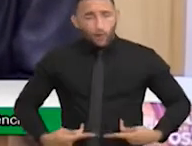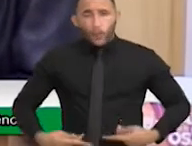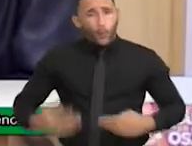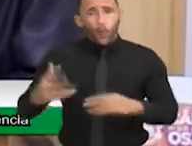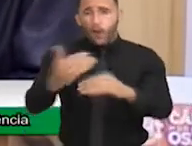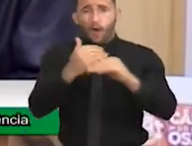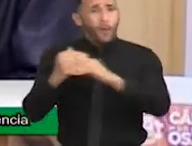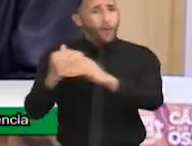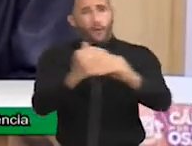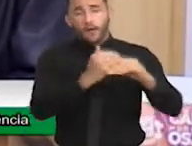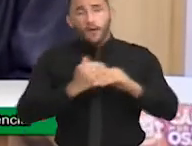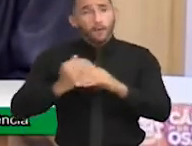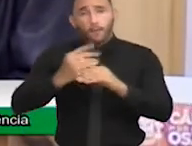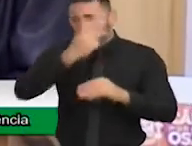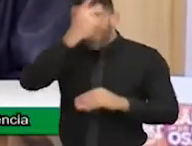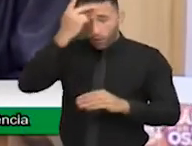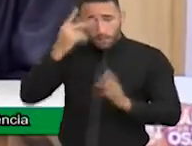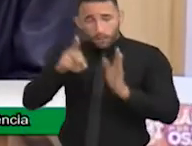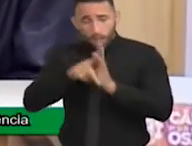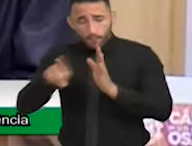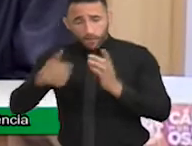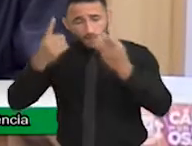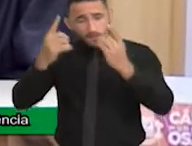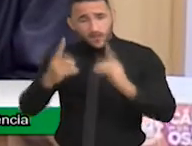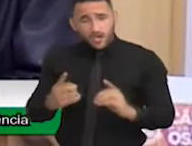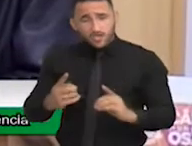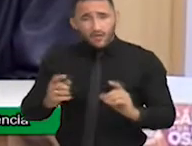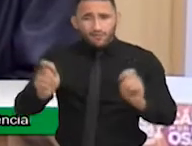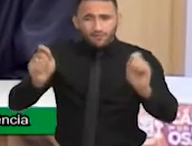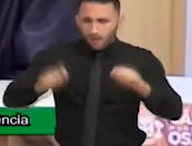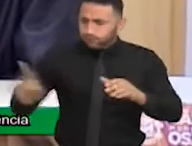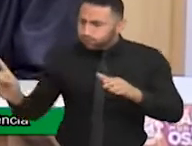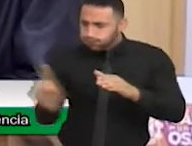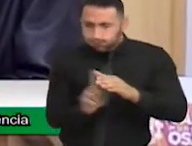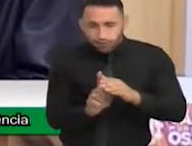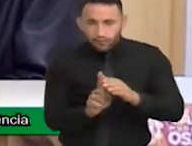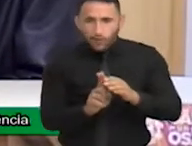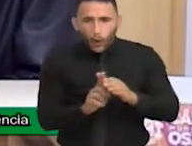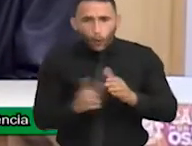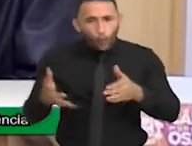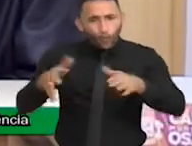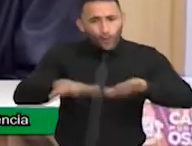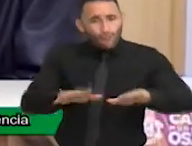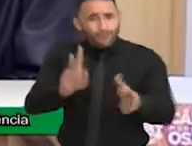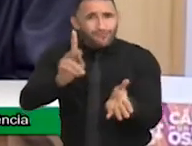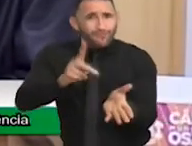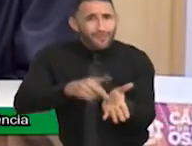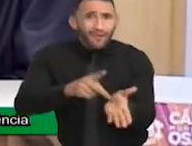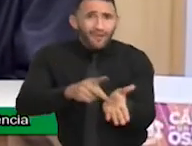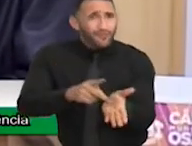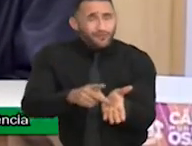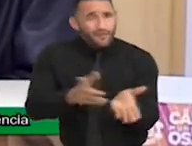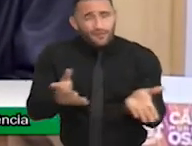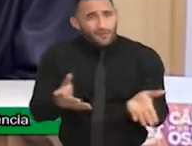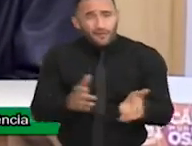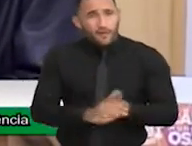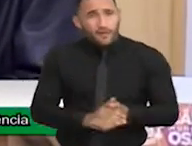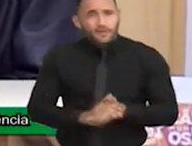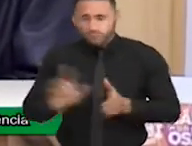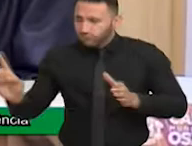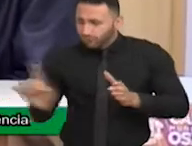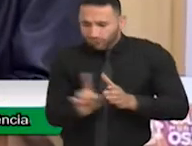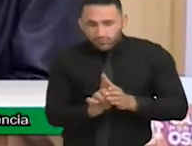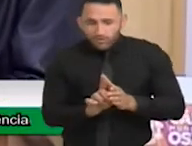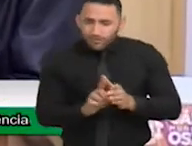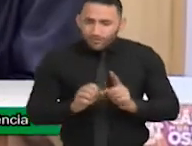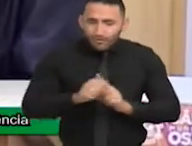socialmente, para que a pessoa com deficiência se sinta parte daquele grupo, parte